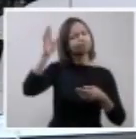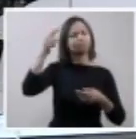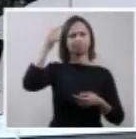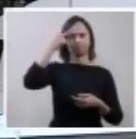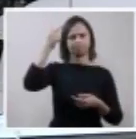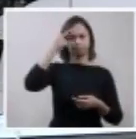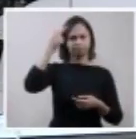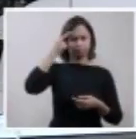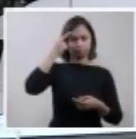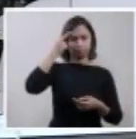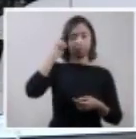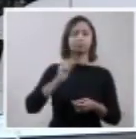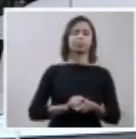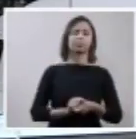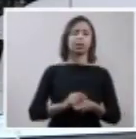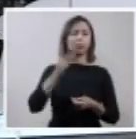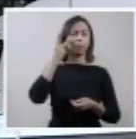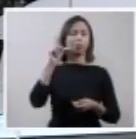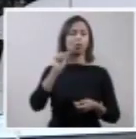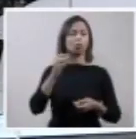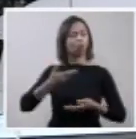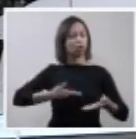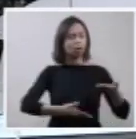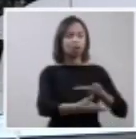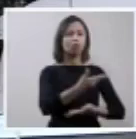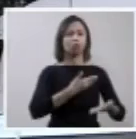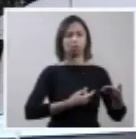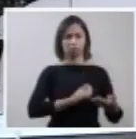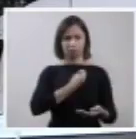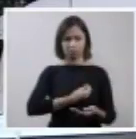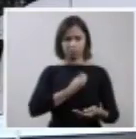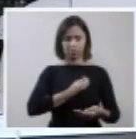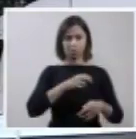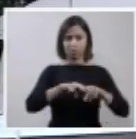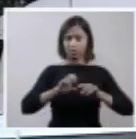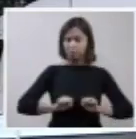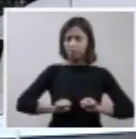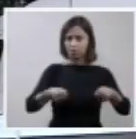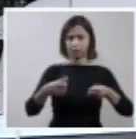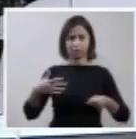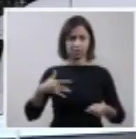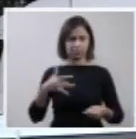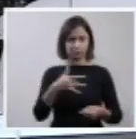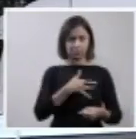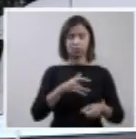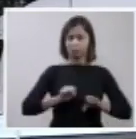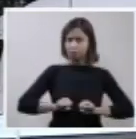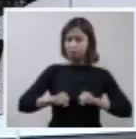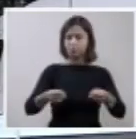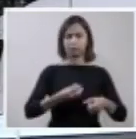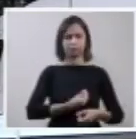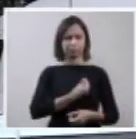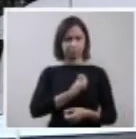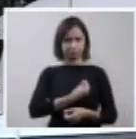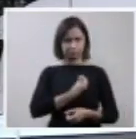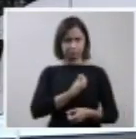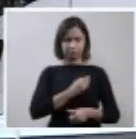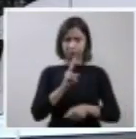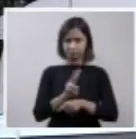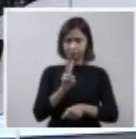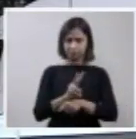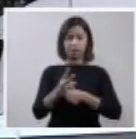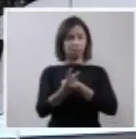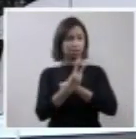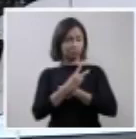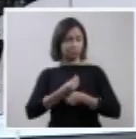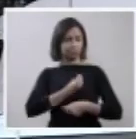Meditemos para a relação existente entre a defesa da saúde e a defesa da vida, associando